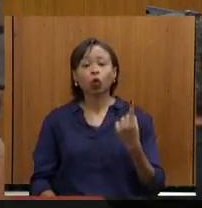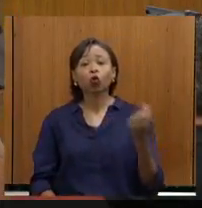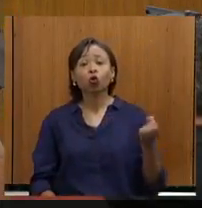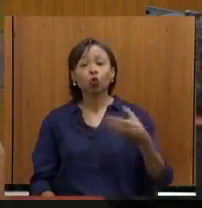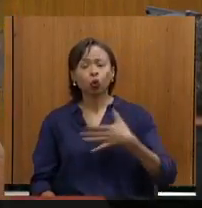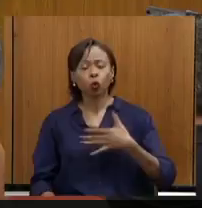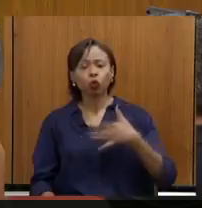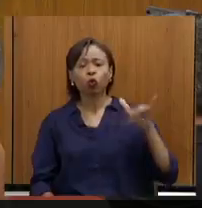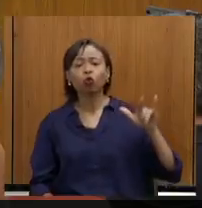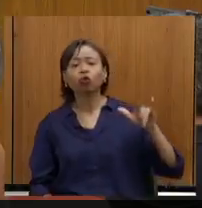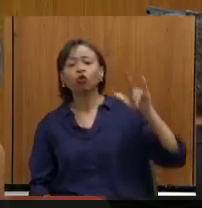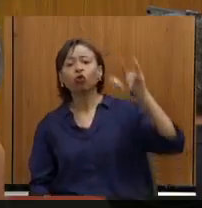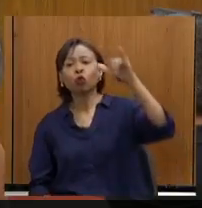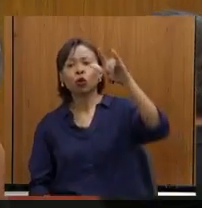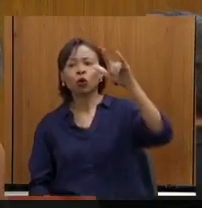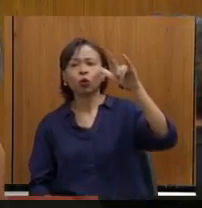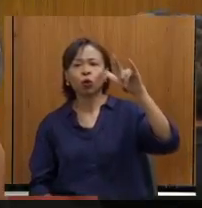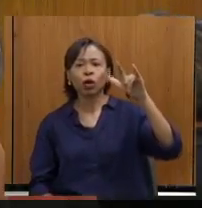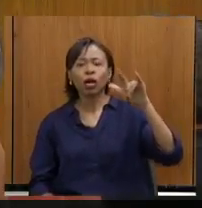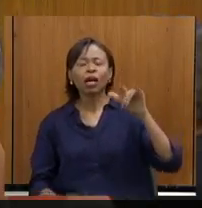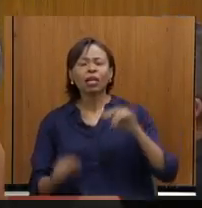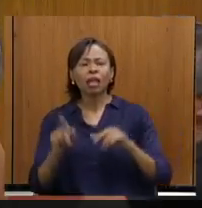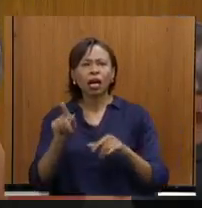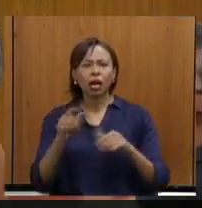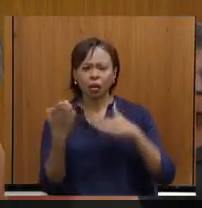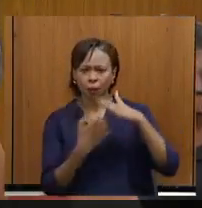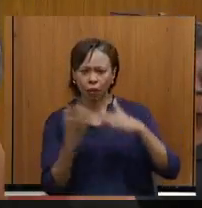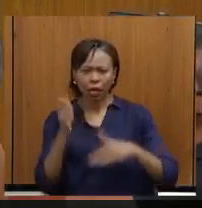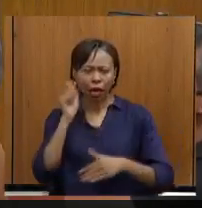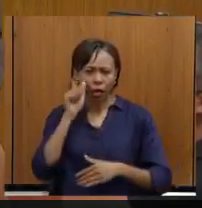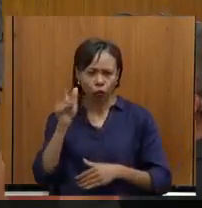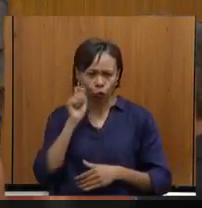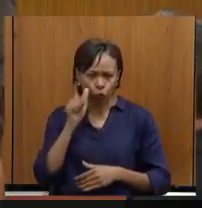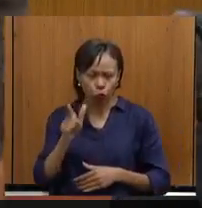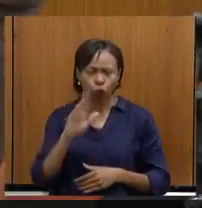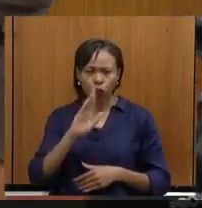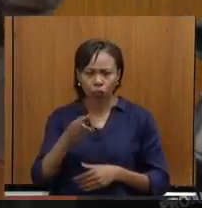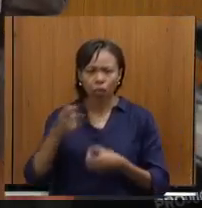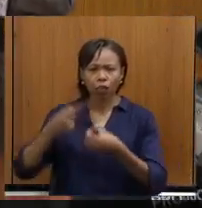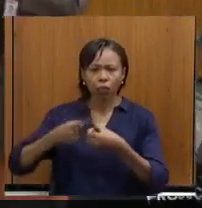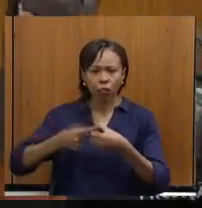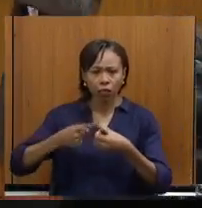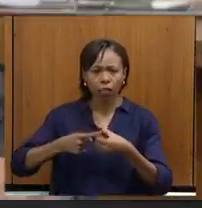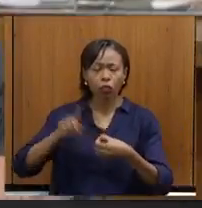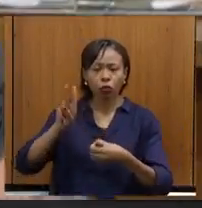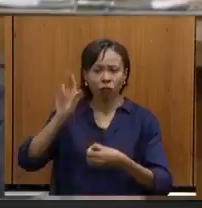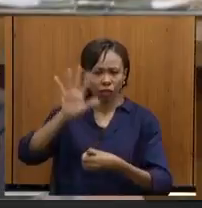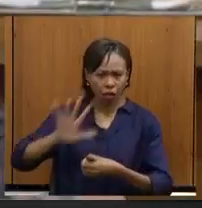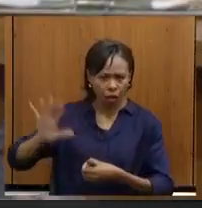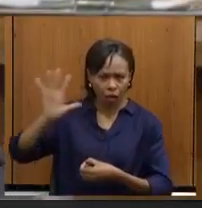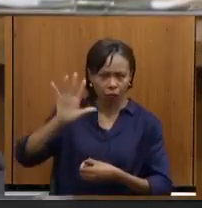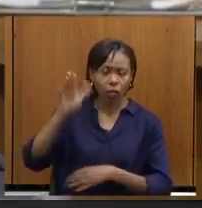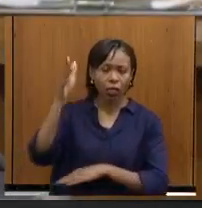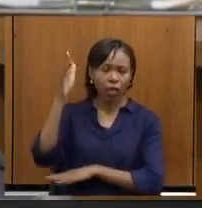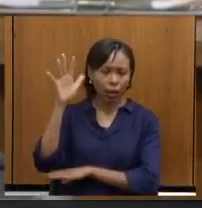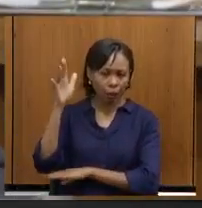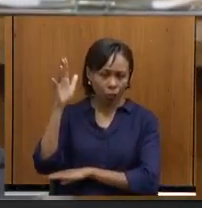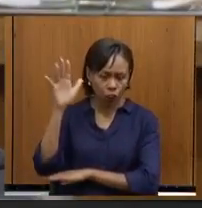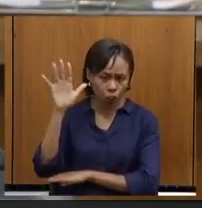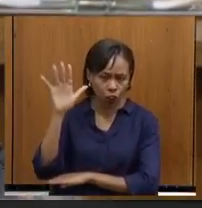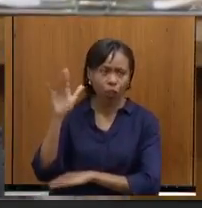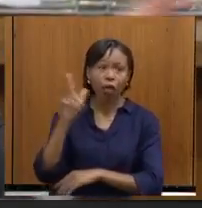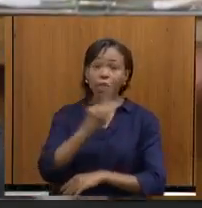por exemplo, para a Azul já atende a cidade ali do Vale do Aço e Patinga, e a Gol também vai.